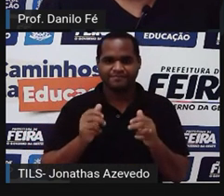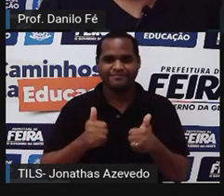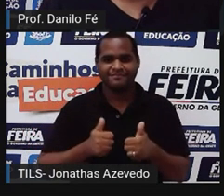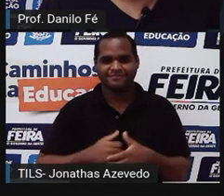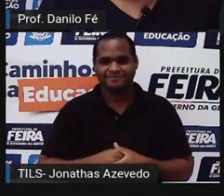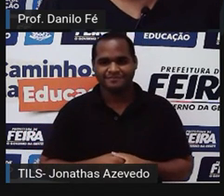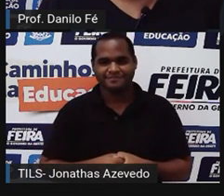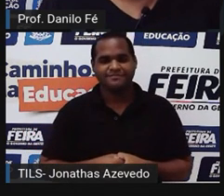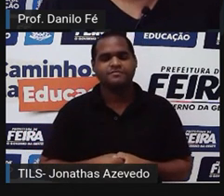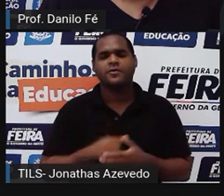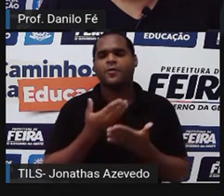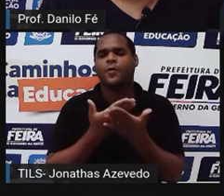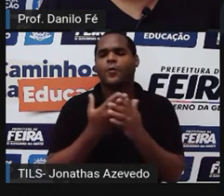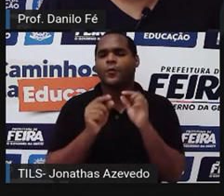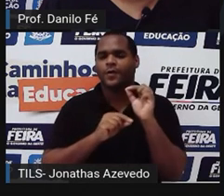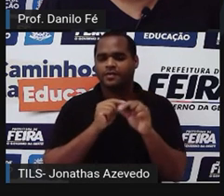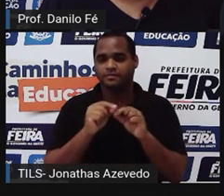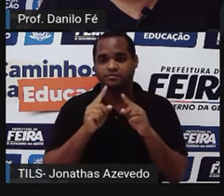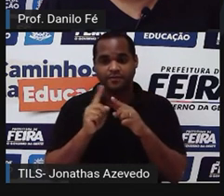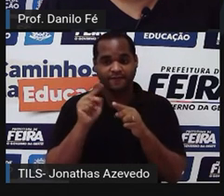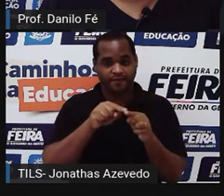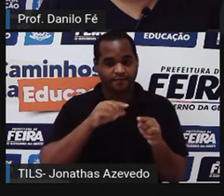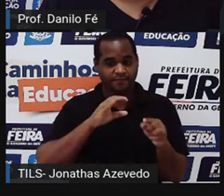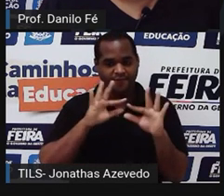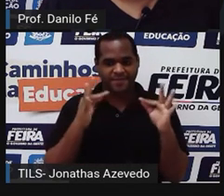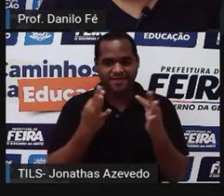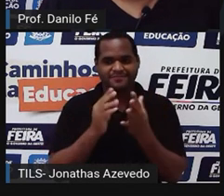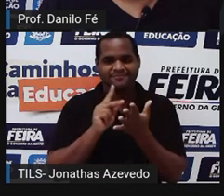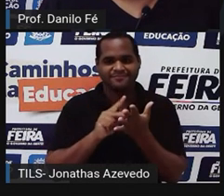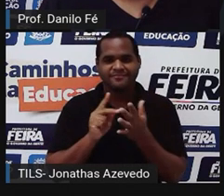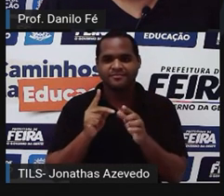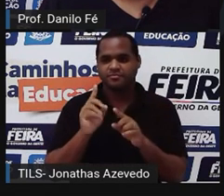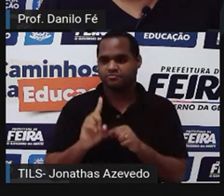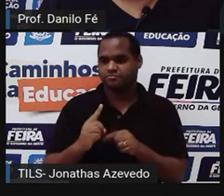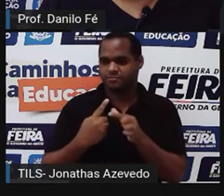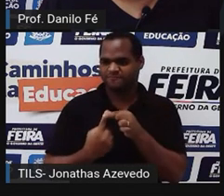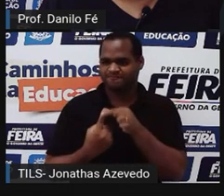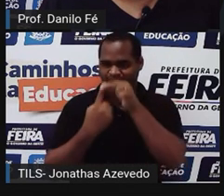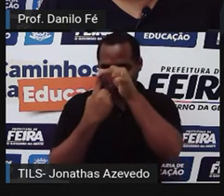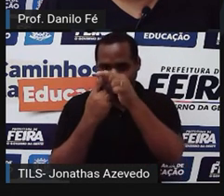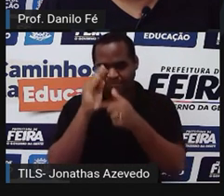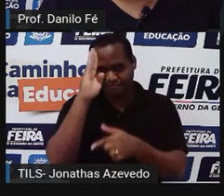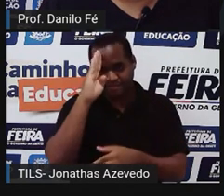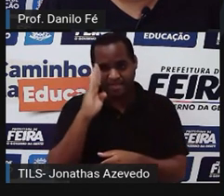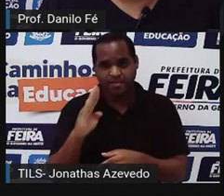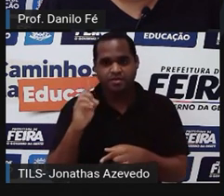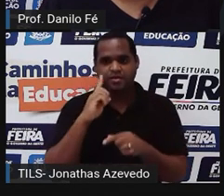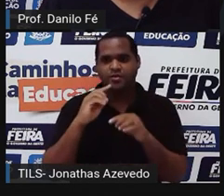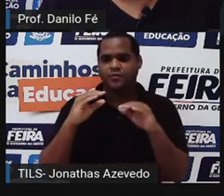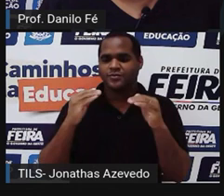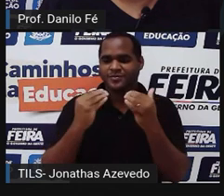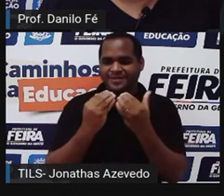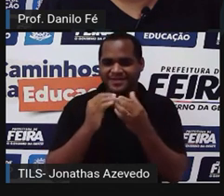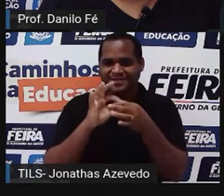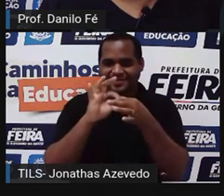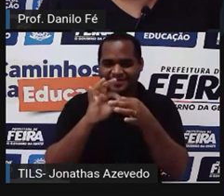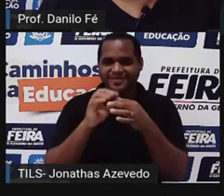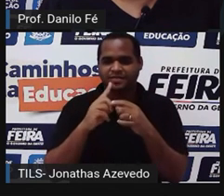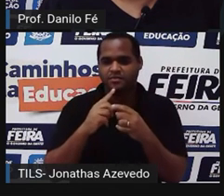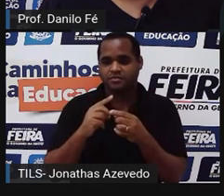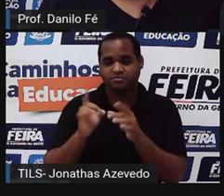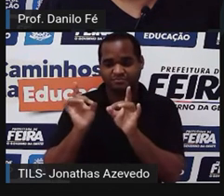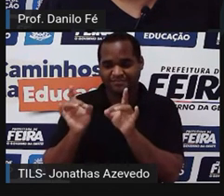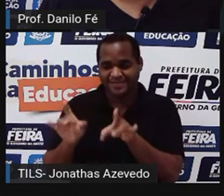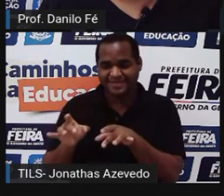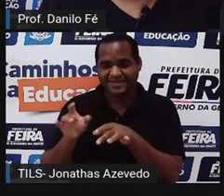Bem, o que a gente estudou hoje? A gente falou sobre a vida da família real, a independência do Brasil, a constituinte e a abdicação